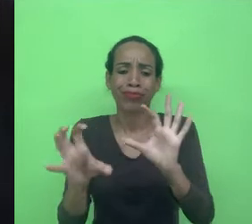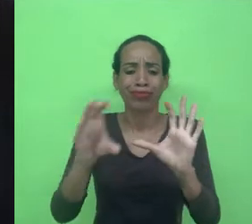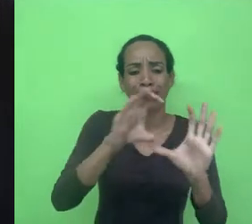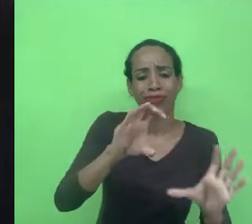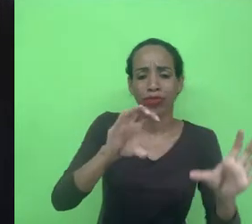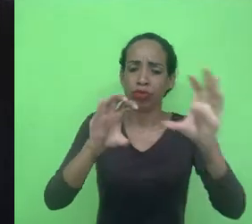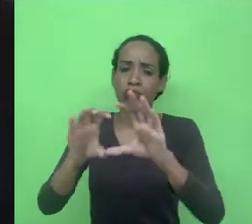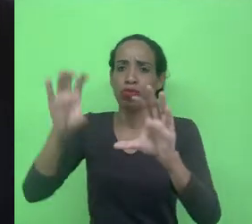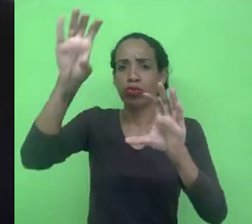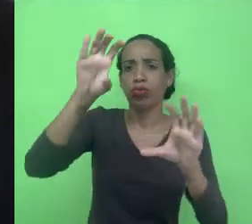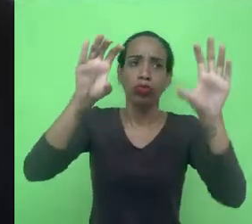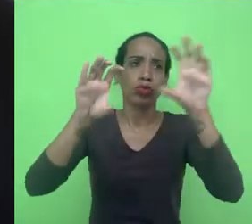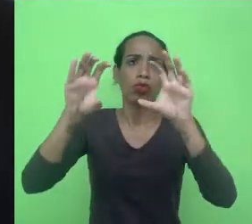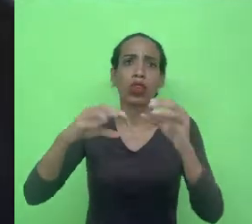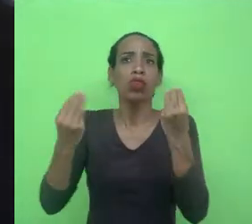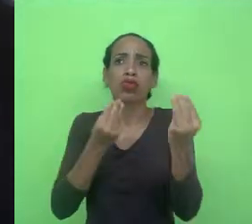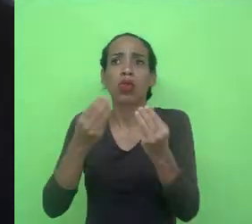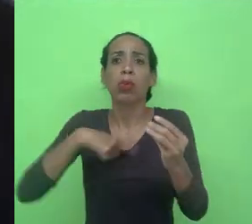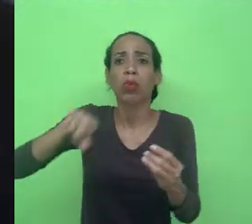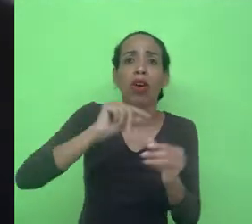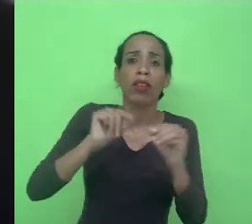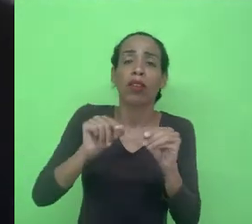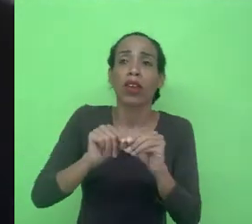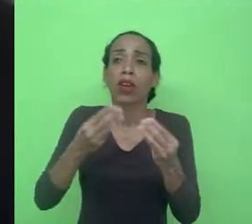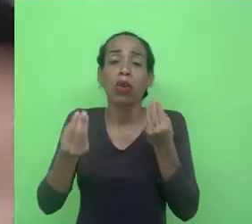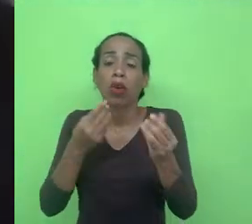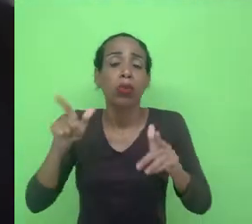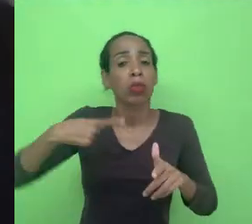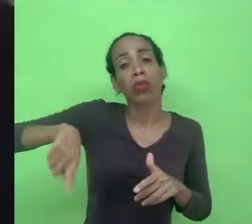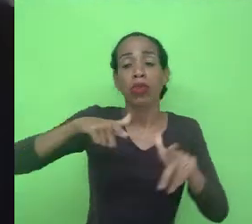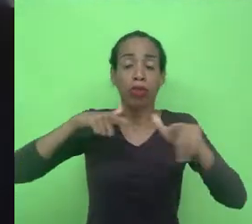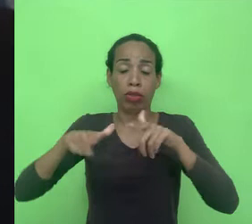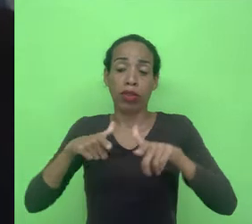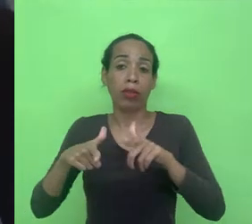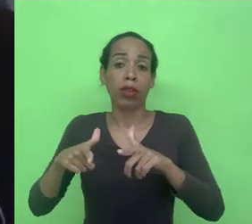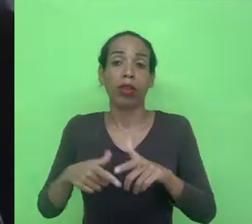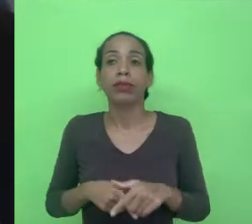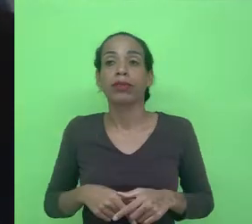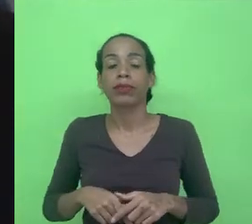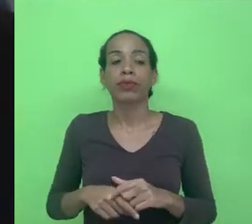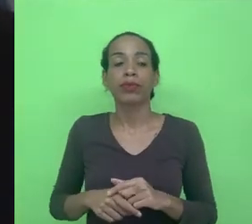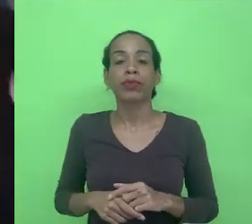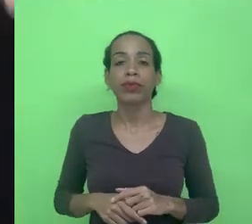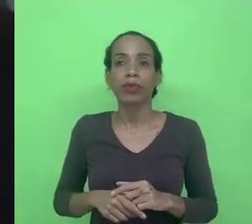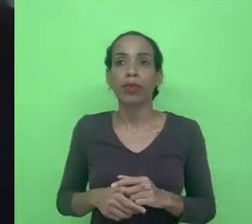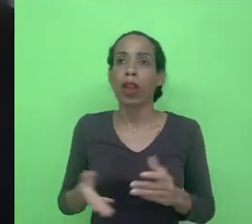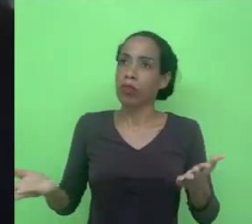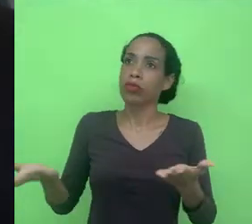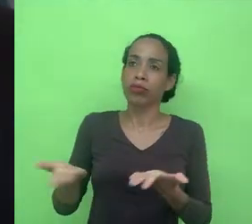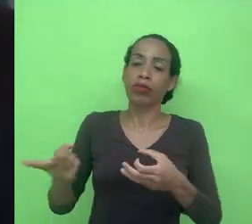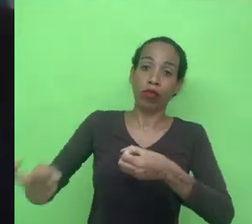moldam a forma que a sociedade vai funcionar então voltando para a sua pergunta sobre